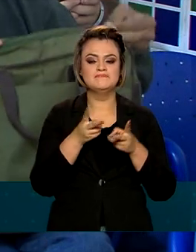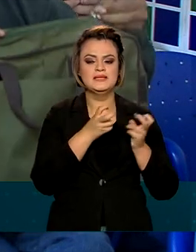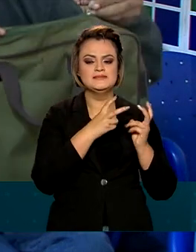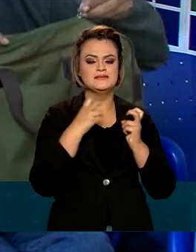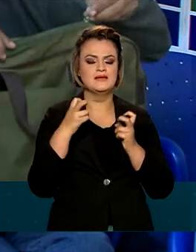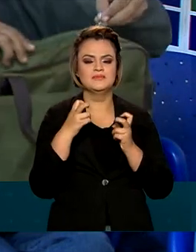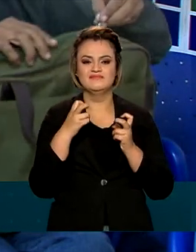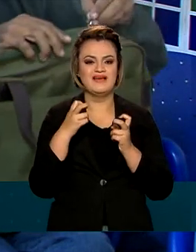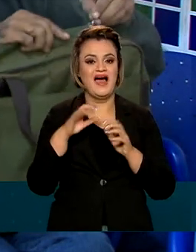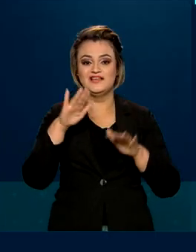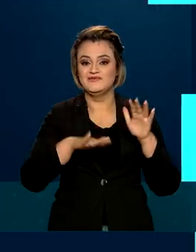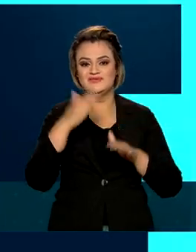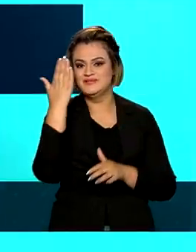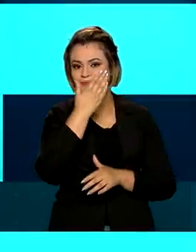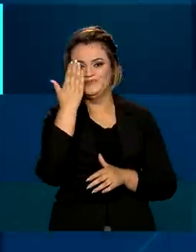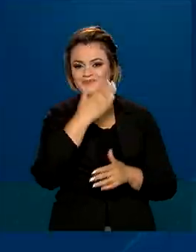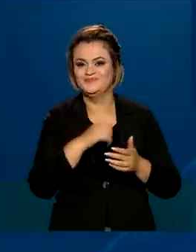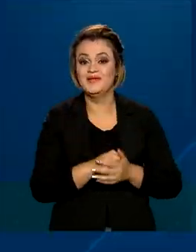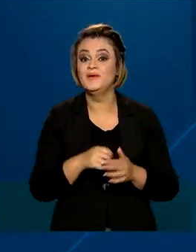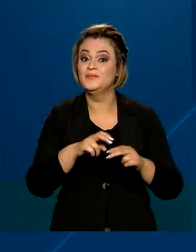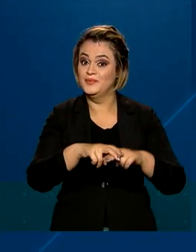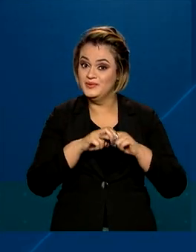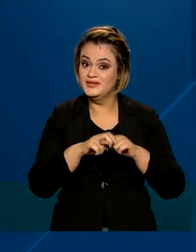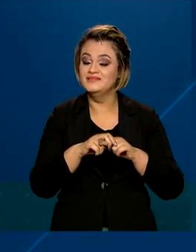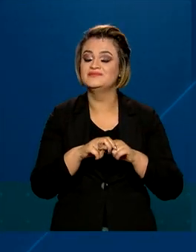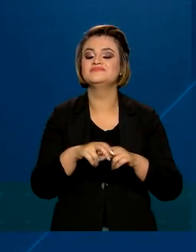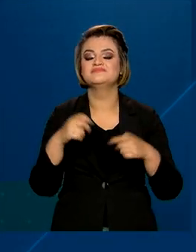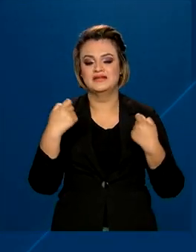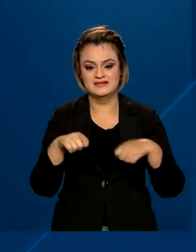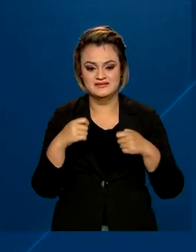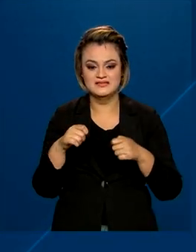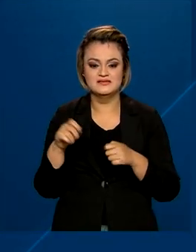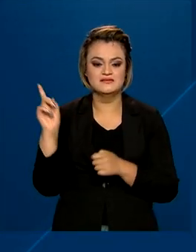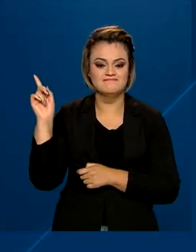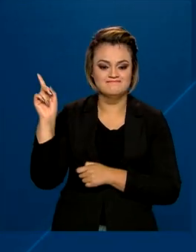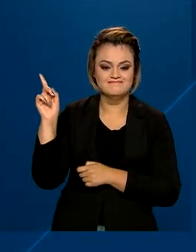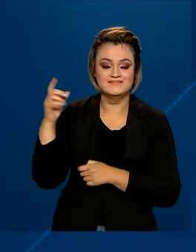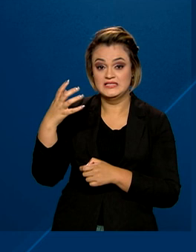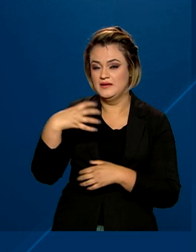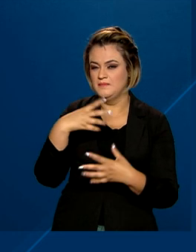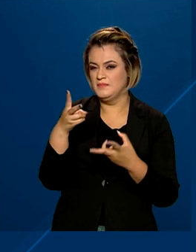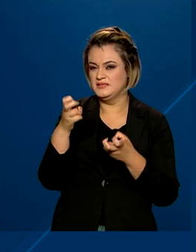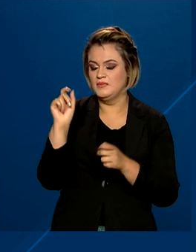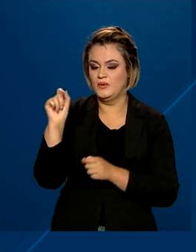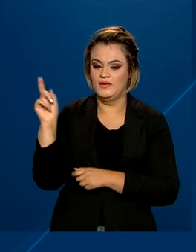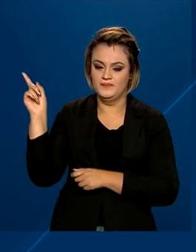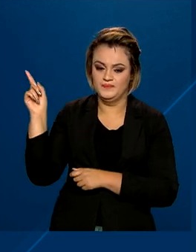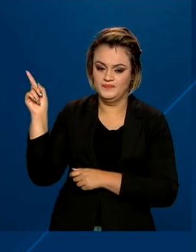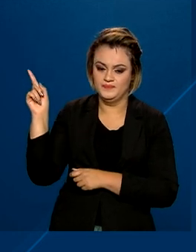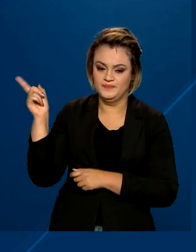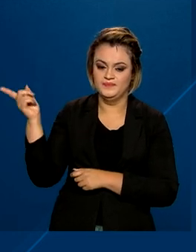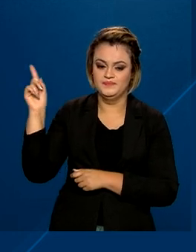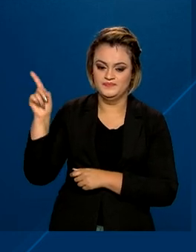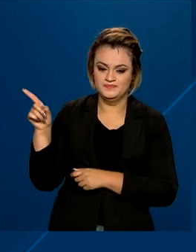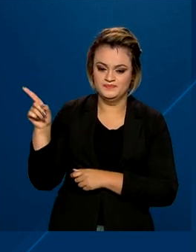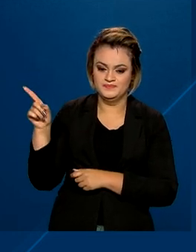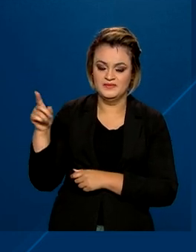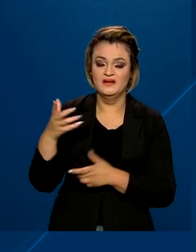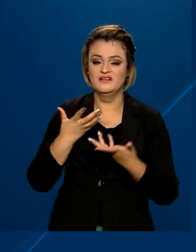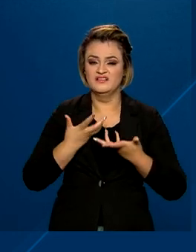de forma silenciosa. Então é preciso ficar atento a sinais como inchaços, falta de ar,